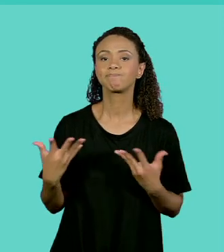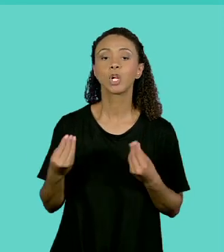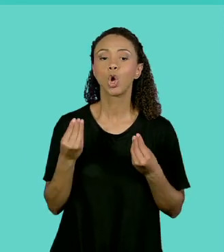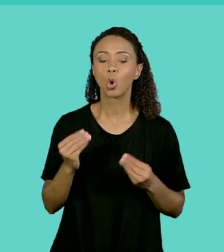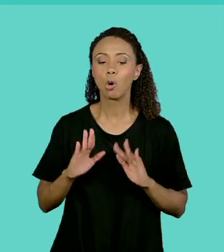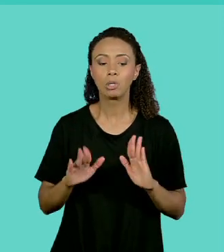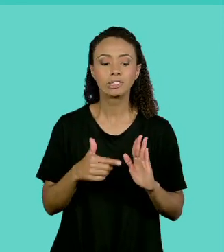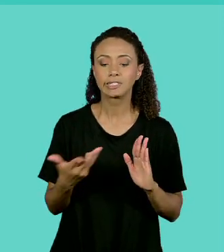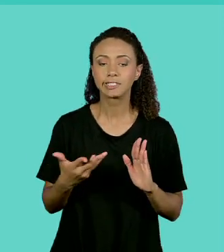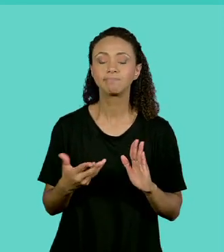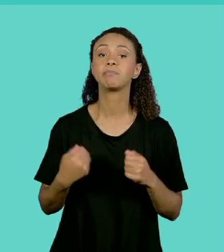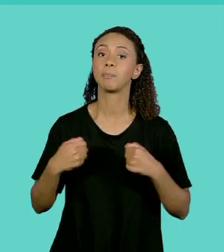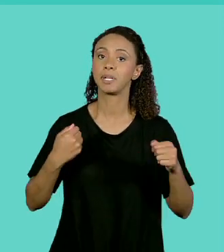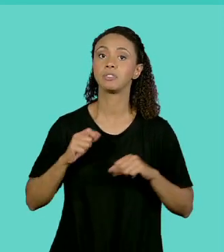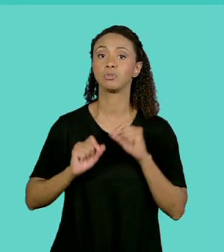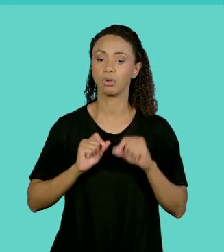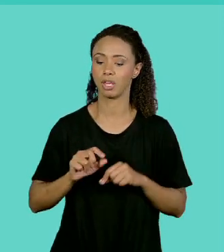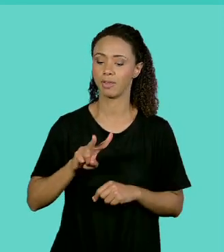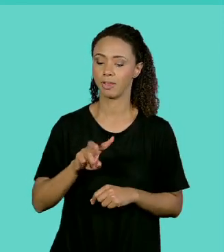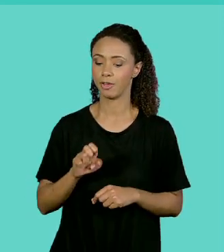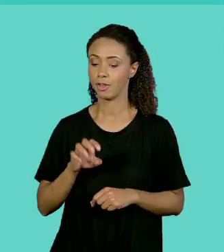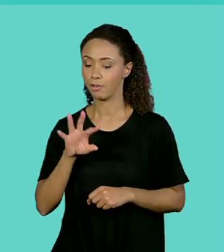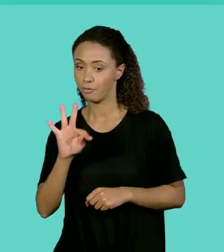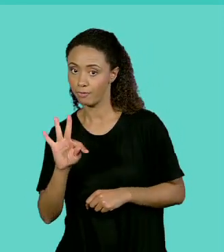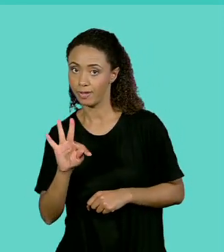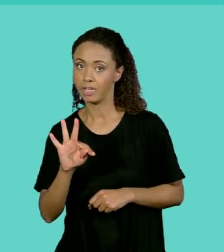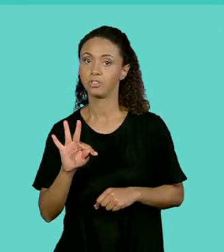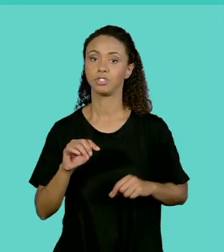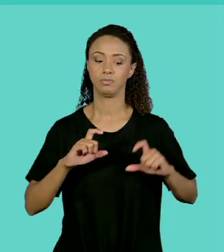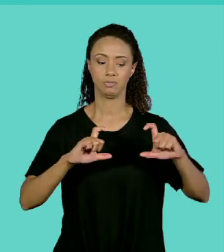ele, vete 3 entre colchetes.